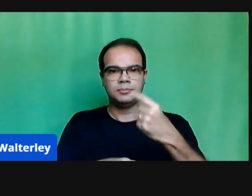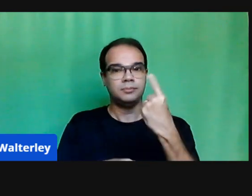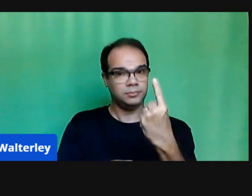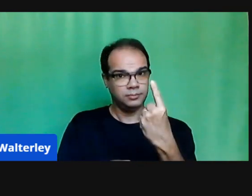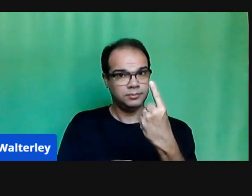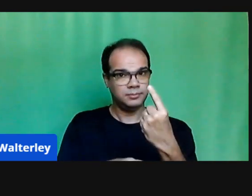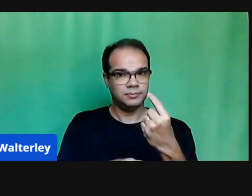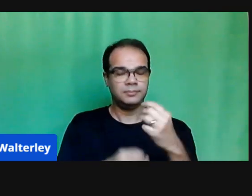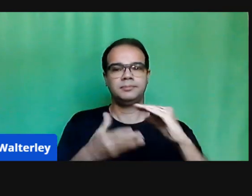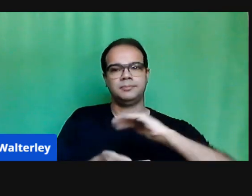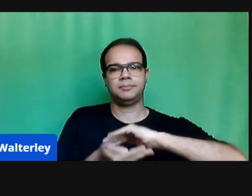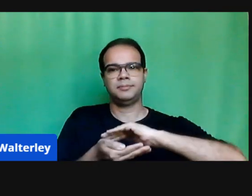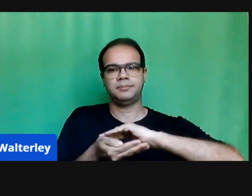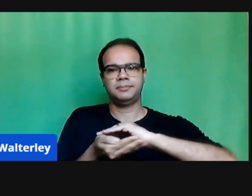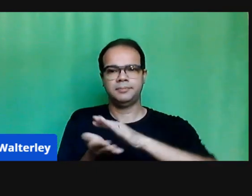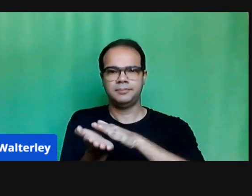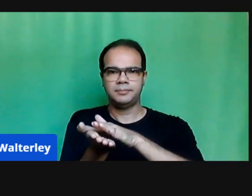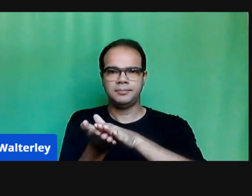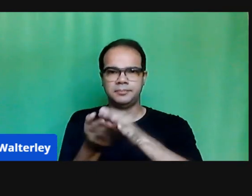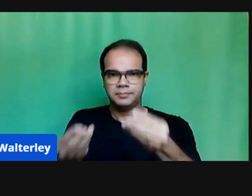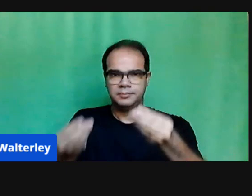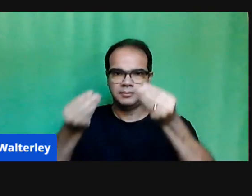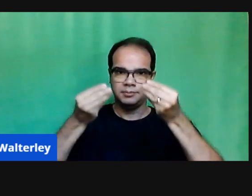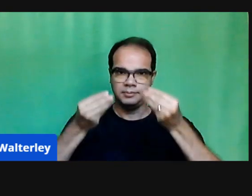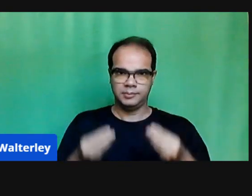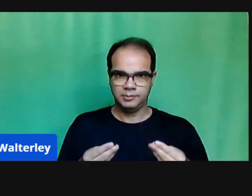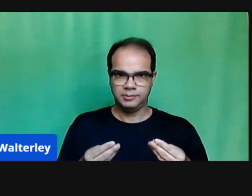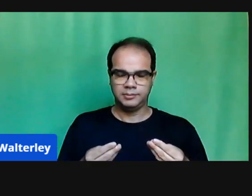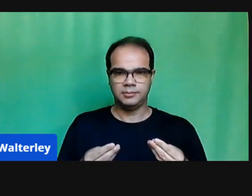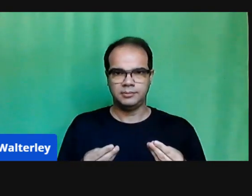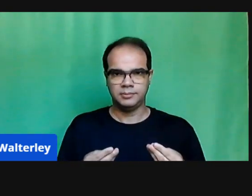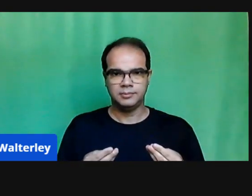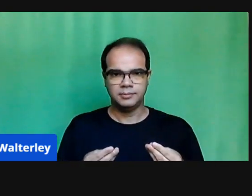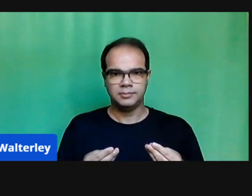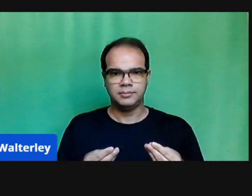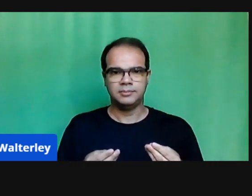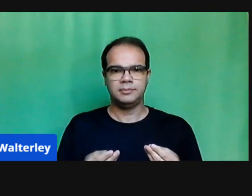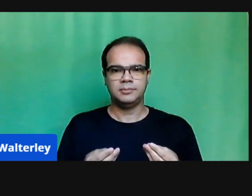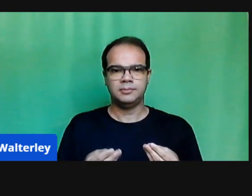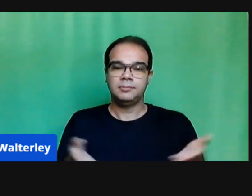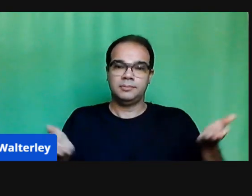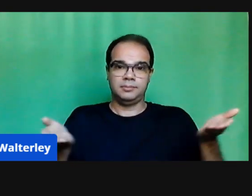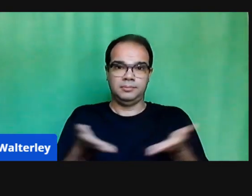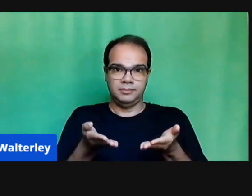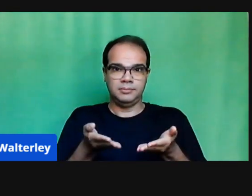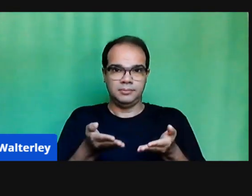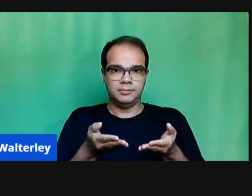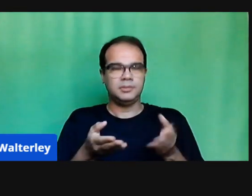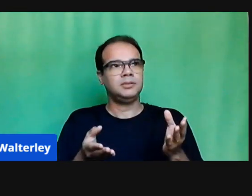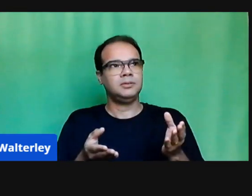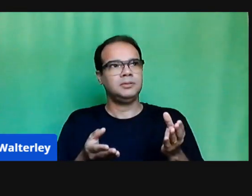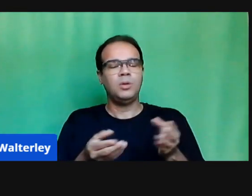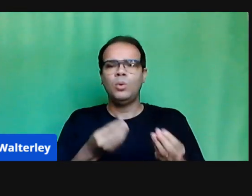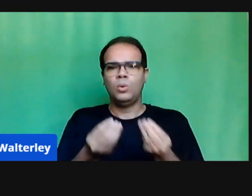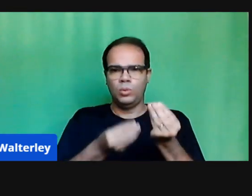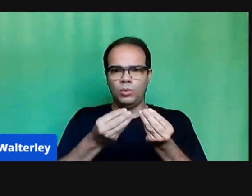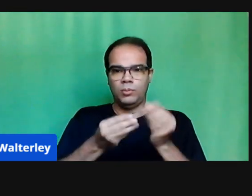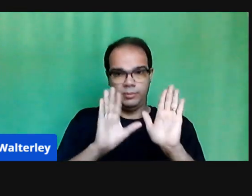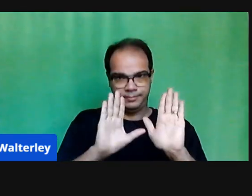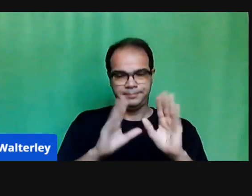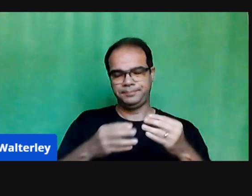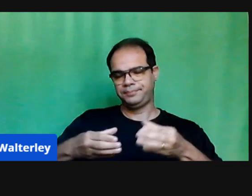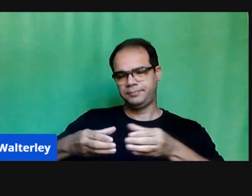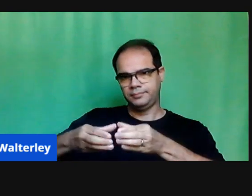o acompanhamento dos cadernos de atividades através de grupos de WhatsApp, onde